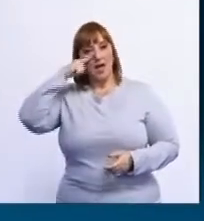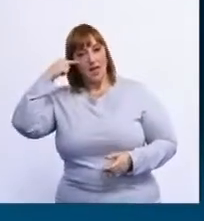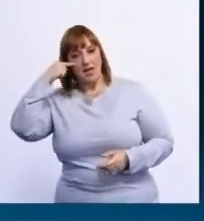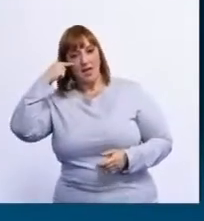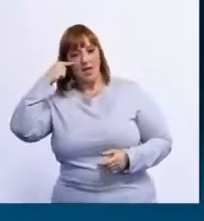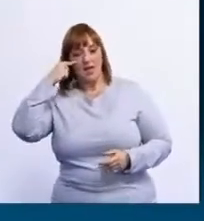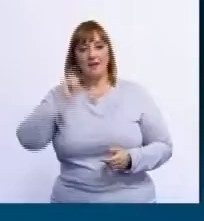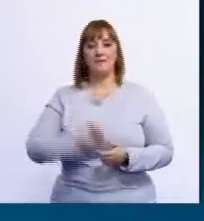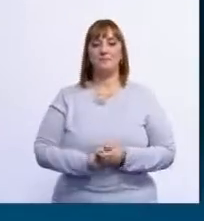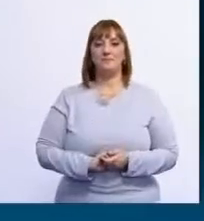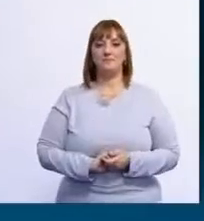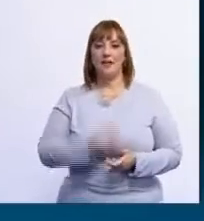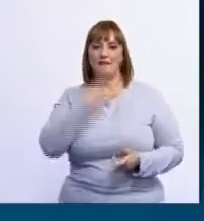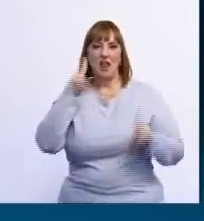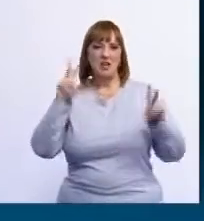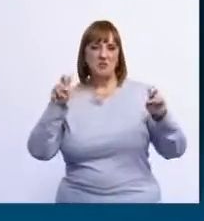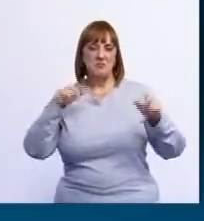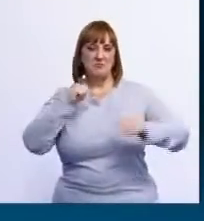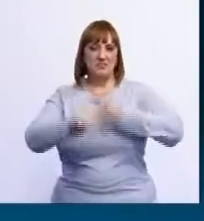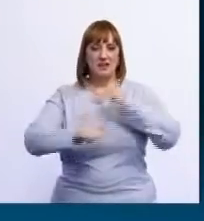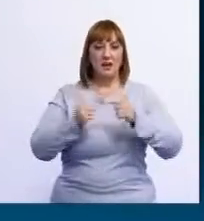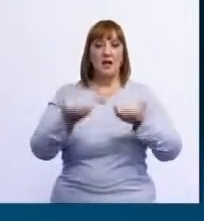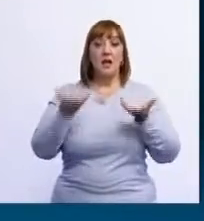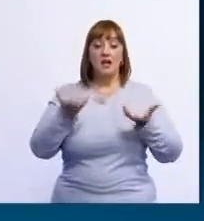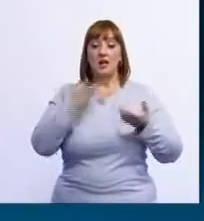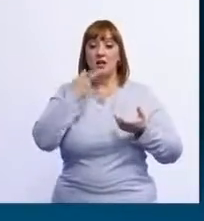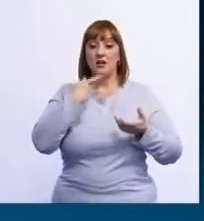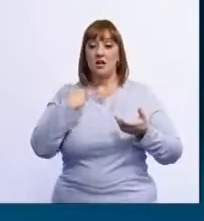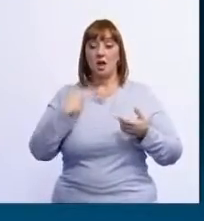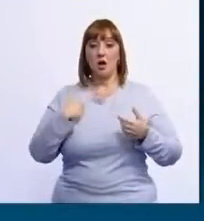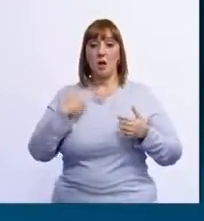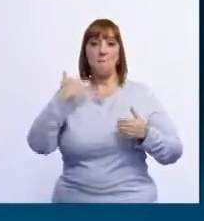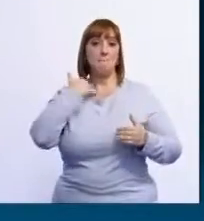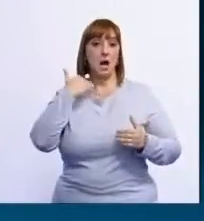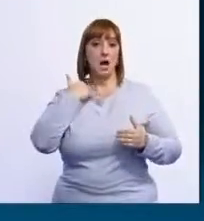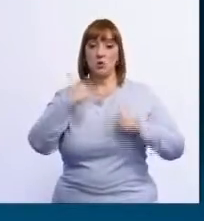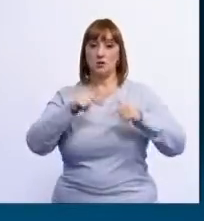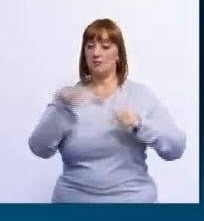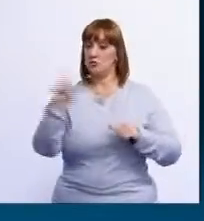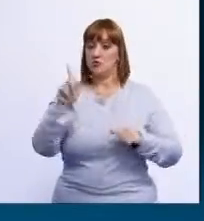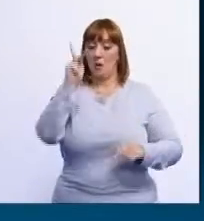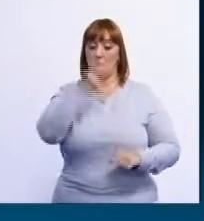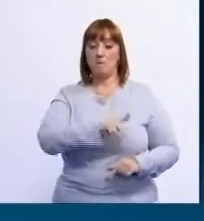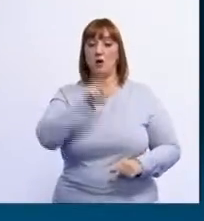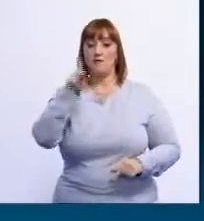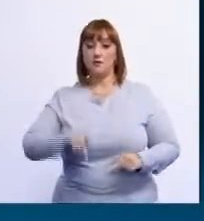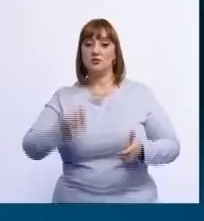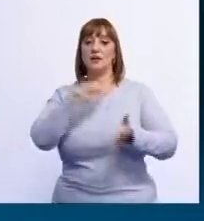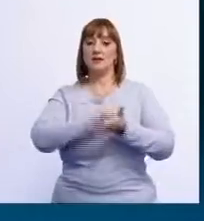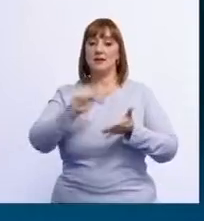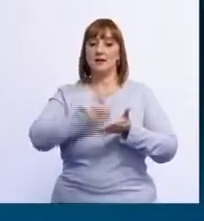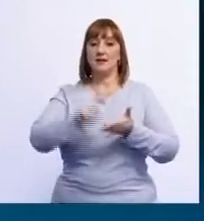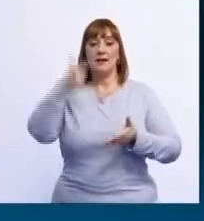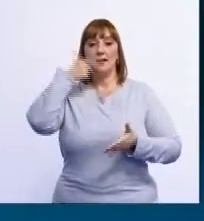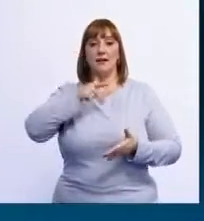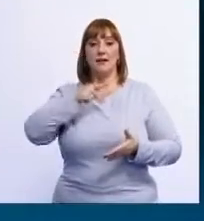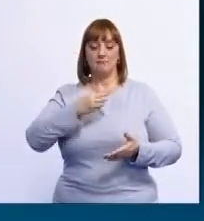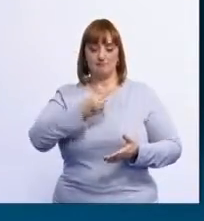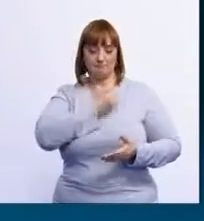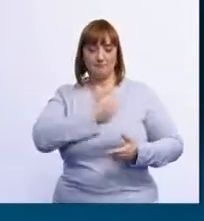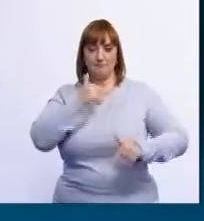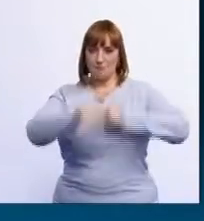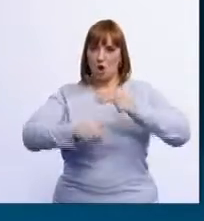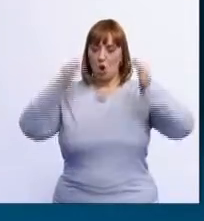insinuação a respeito de trabalho. Quero dizer que eu não sou banqueiro, eu sou professor, escrevo e ganho minha vida honestamente.